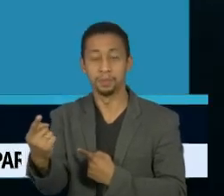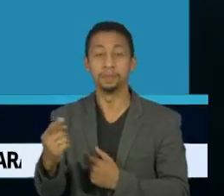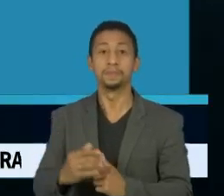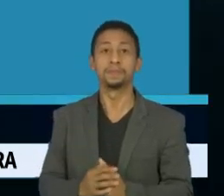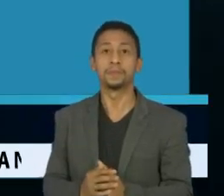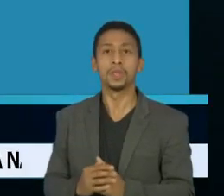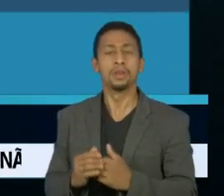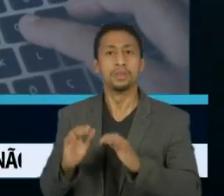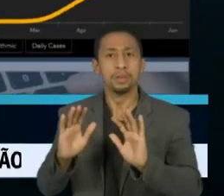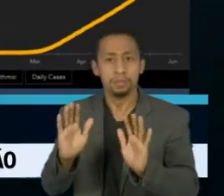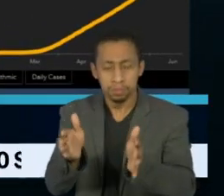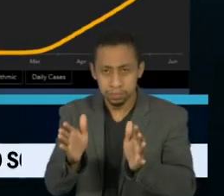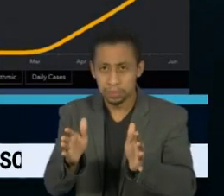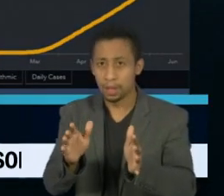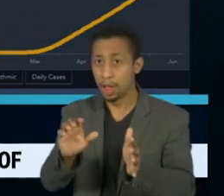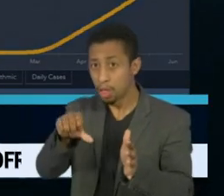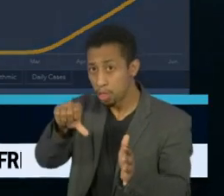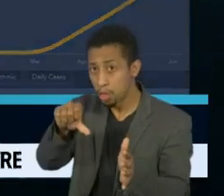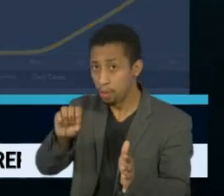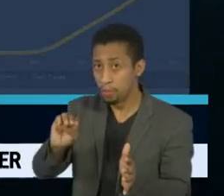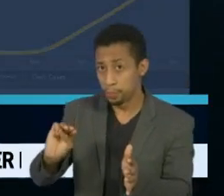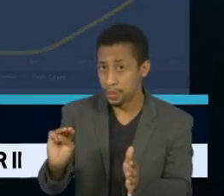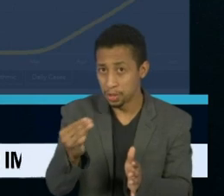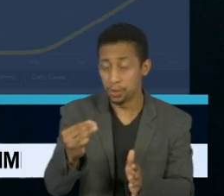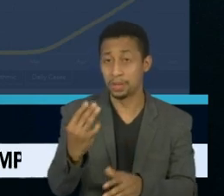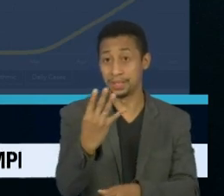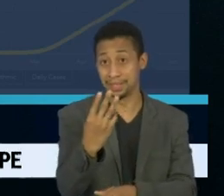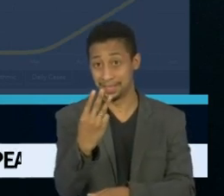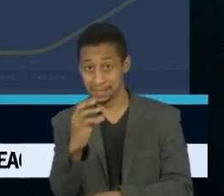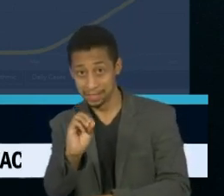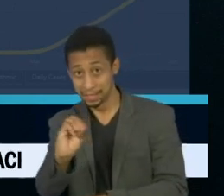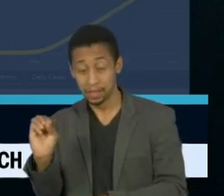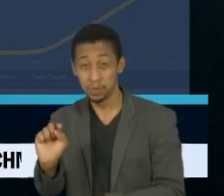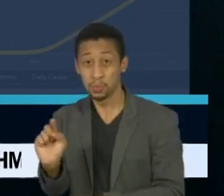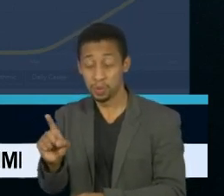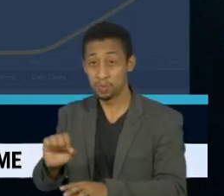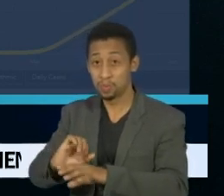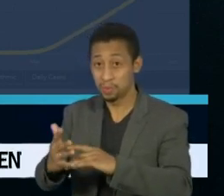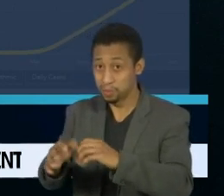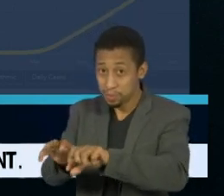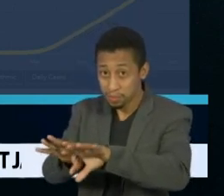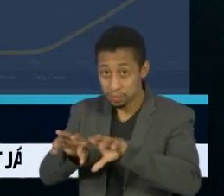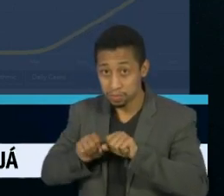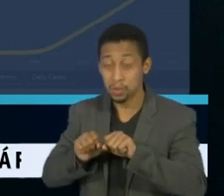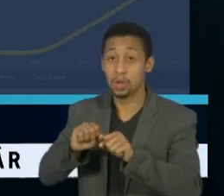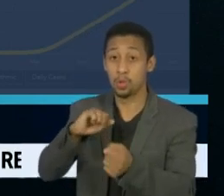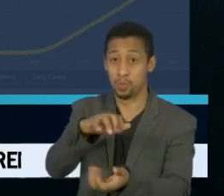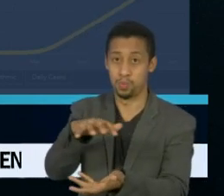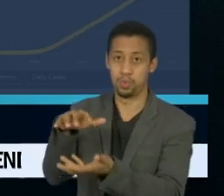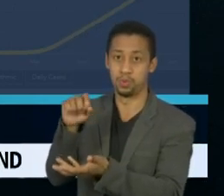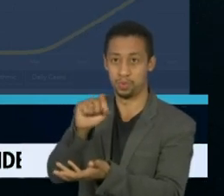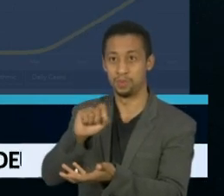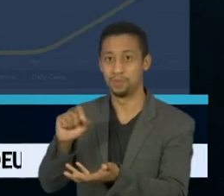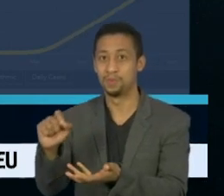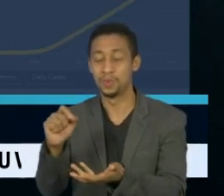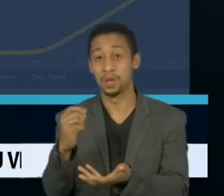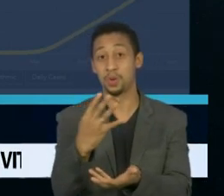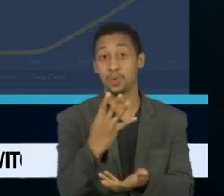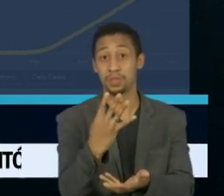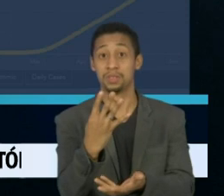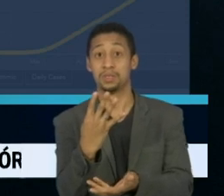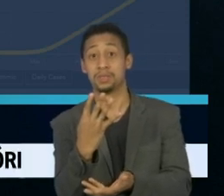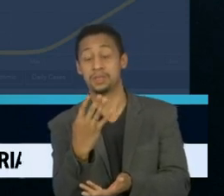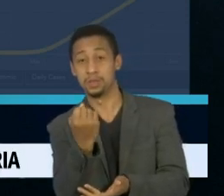Já são mais de 9 milhões e 300 mil infectados pelo novo coronavírus no mundo. 480 mil